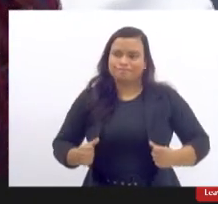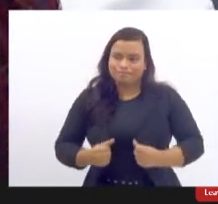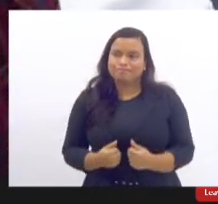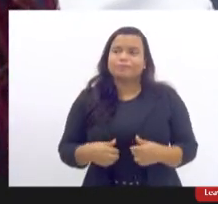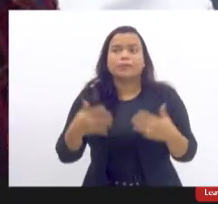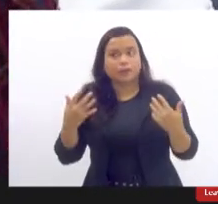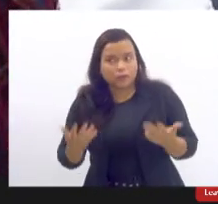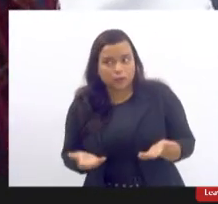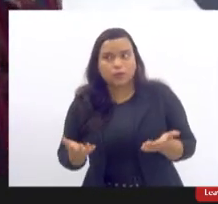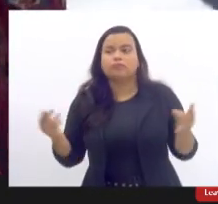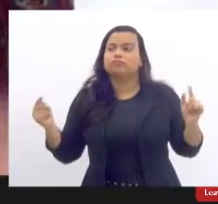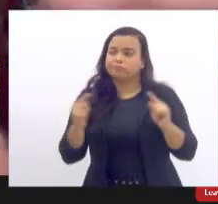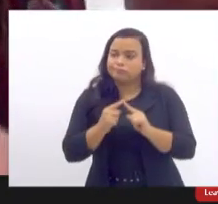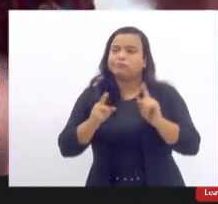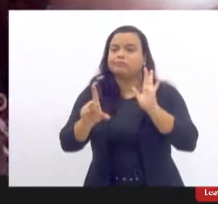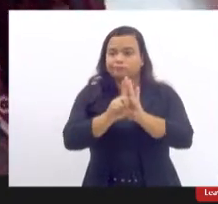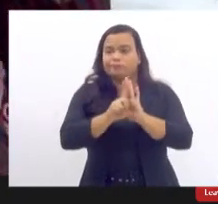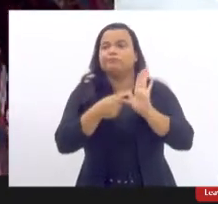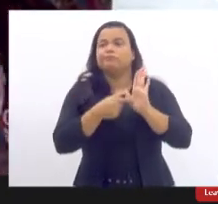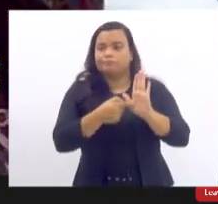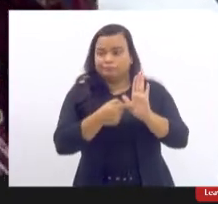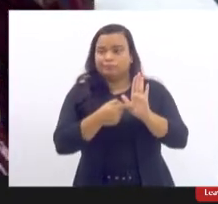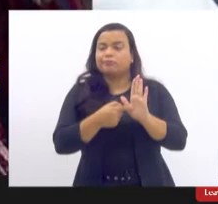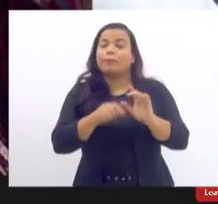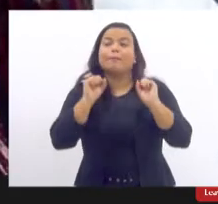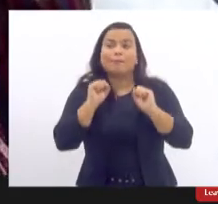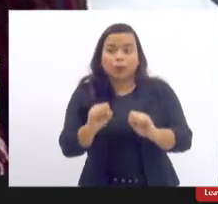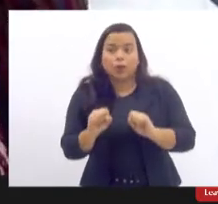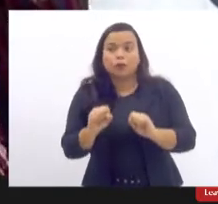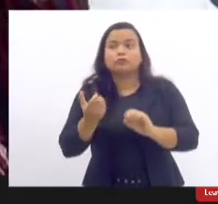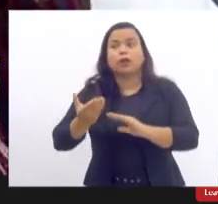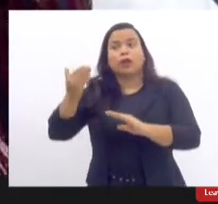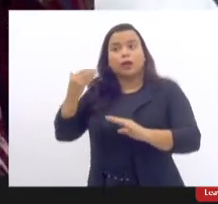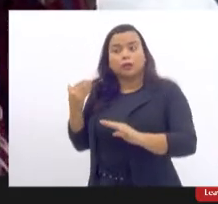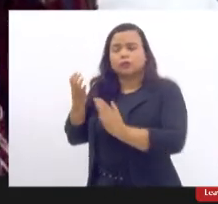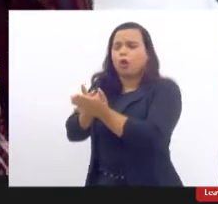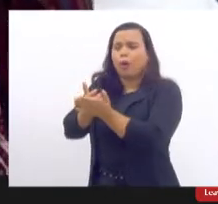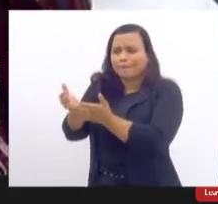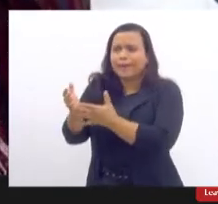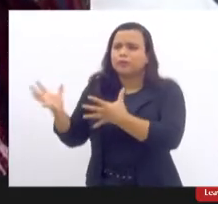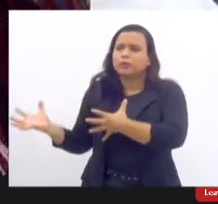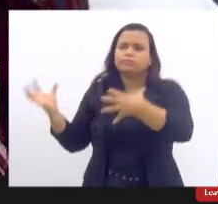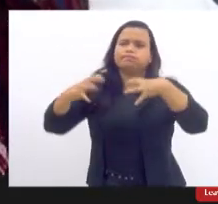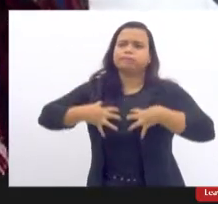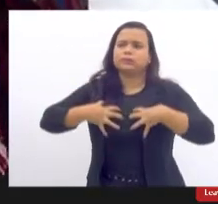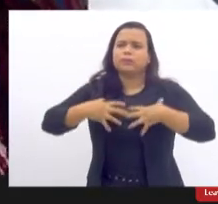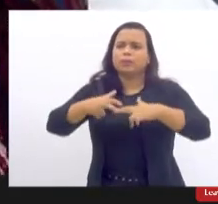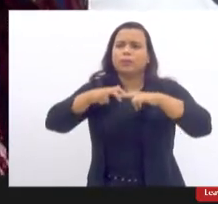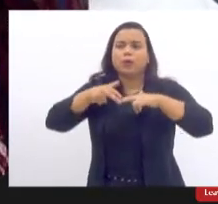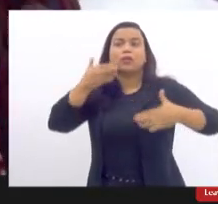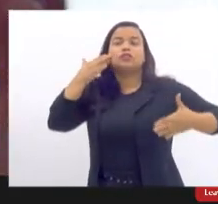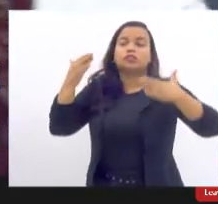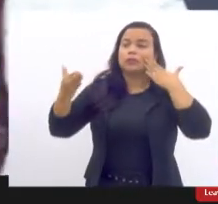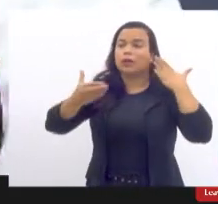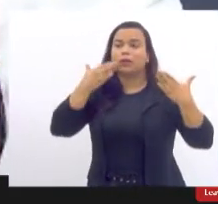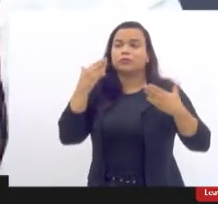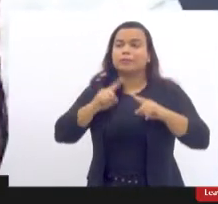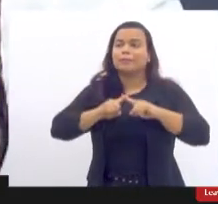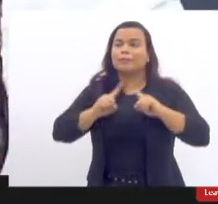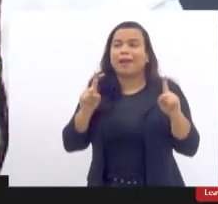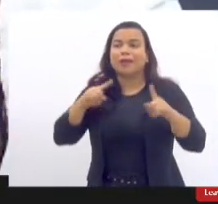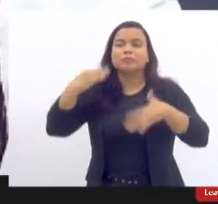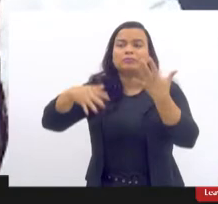centro da questão. Ela pode ter sido estética na sua origem, mas, havendo a